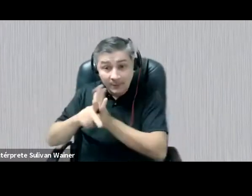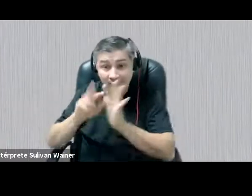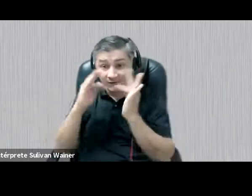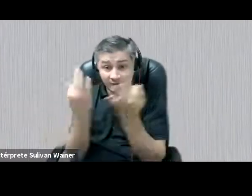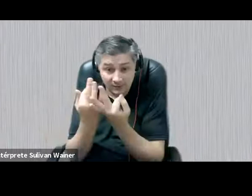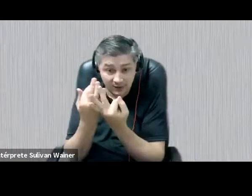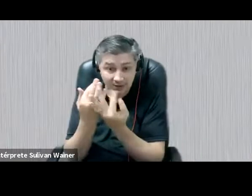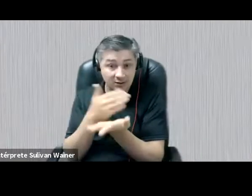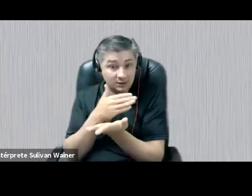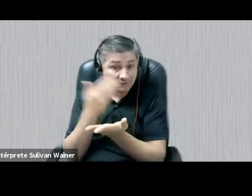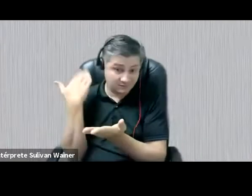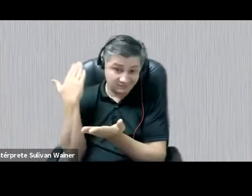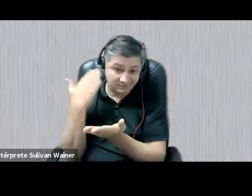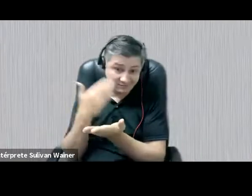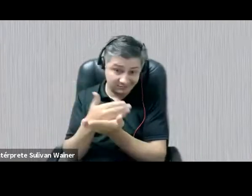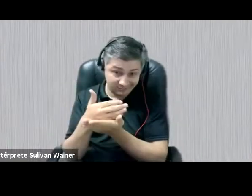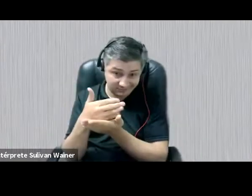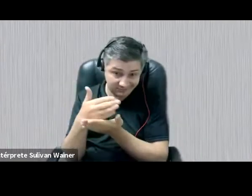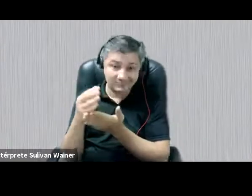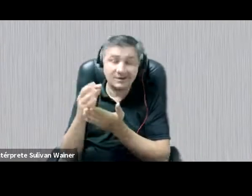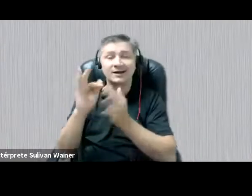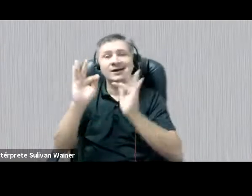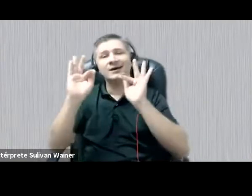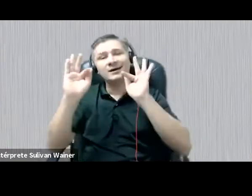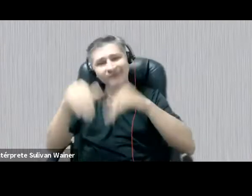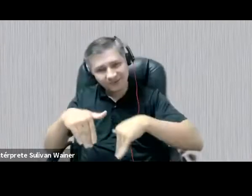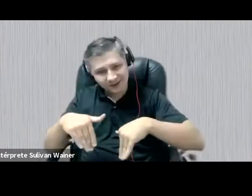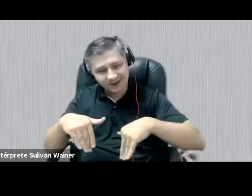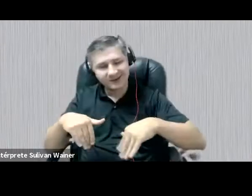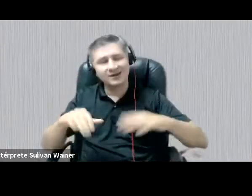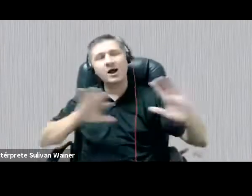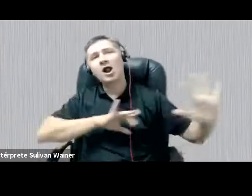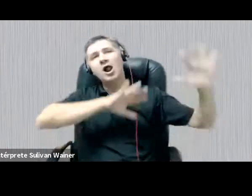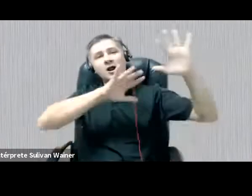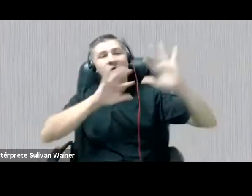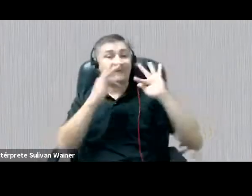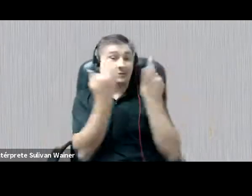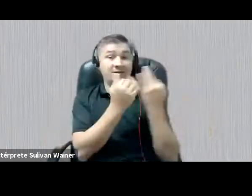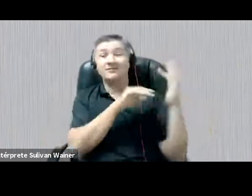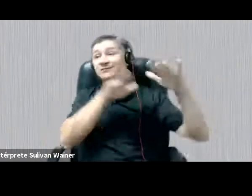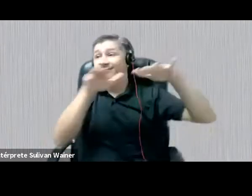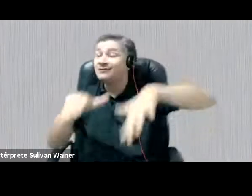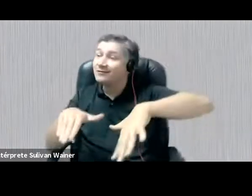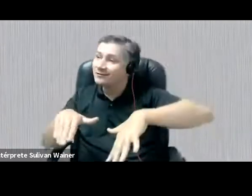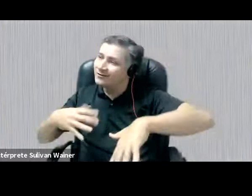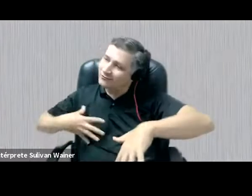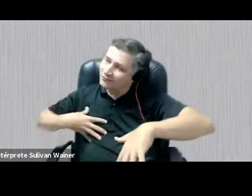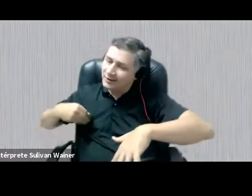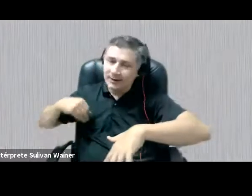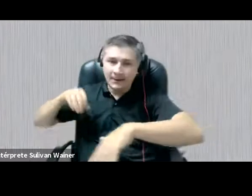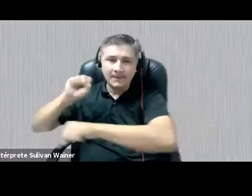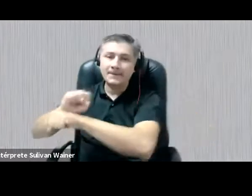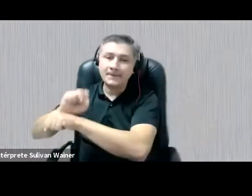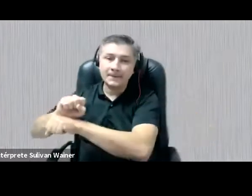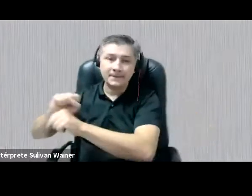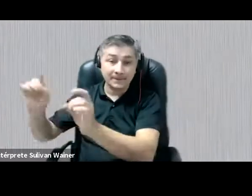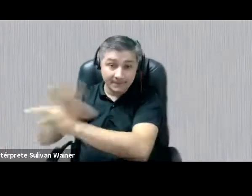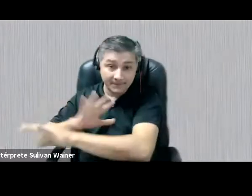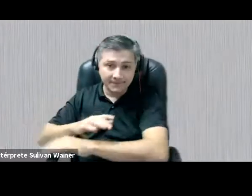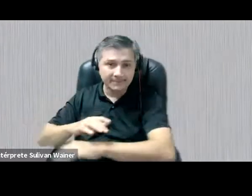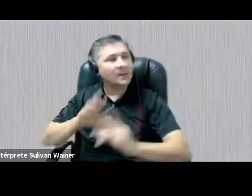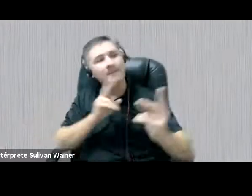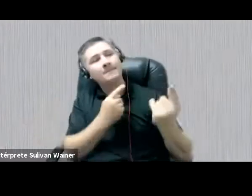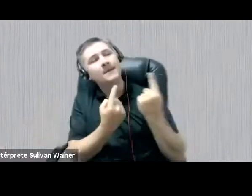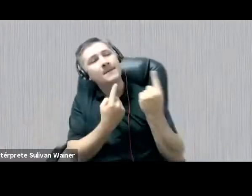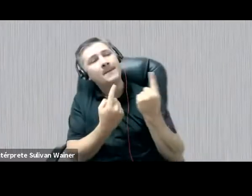início, nos términos de turno, também agora se deslocam para uma necessidade mediada muitas vezes por nós,